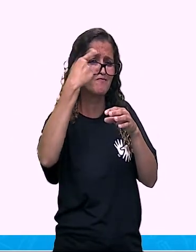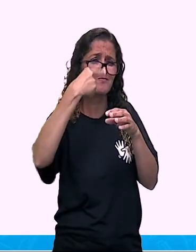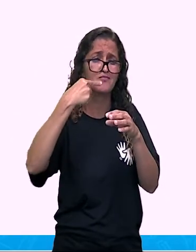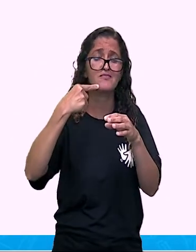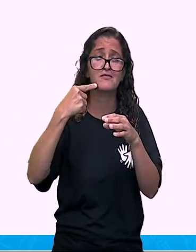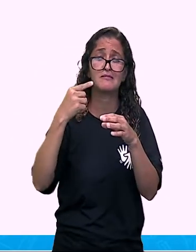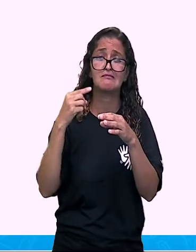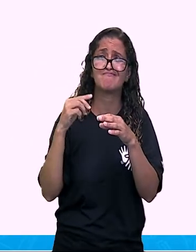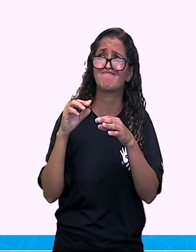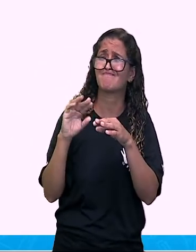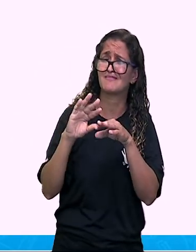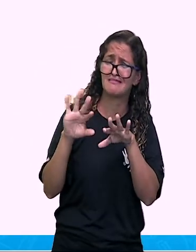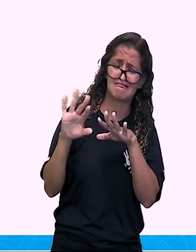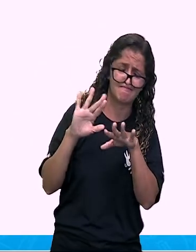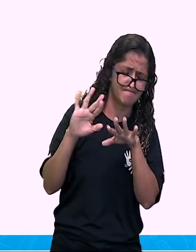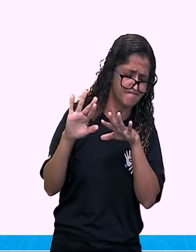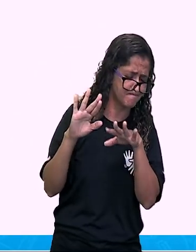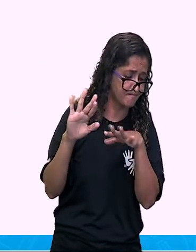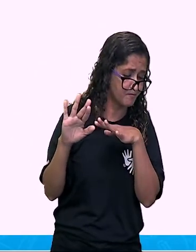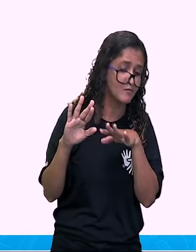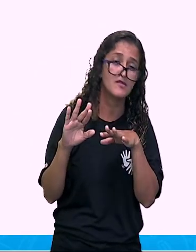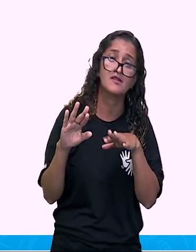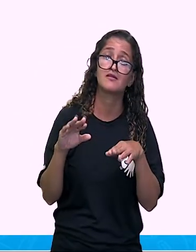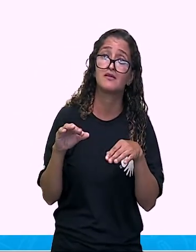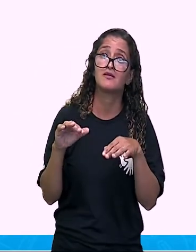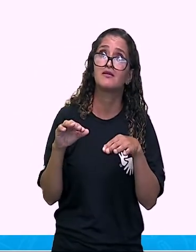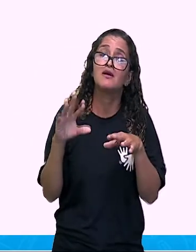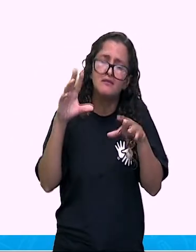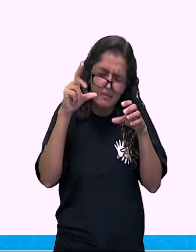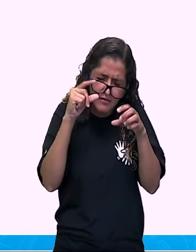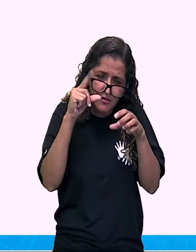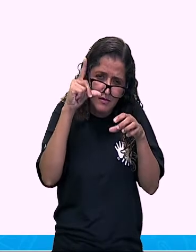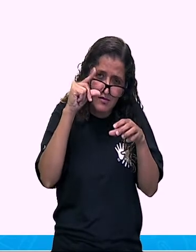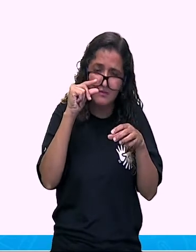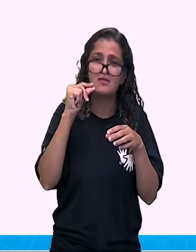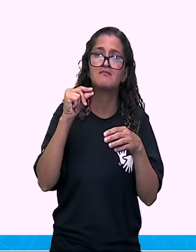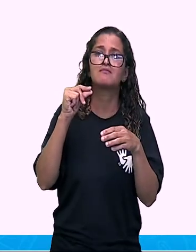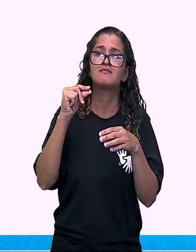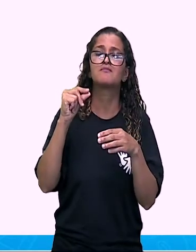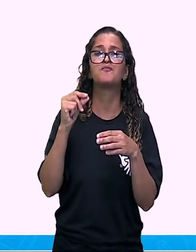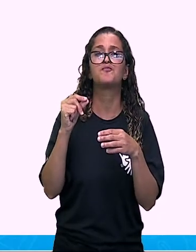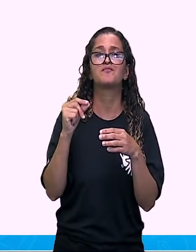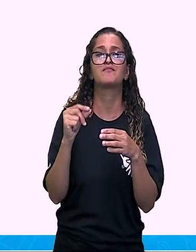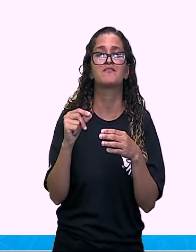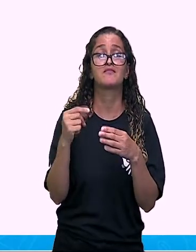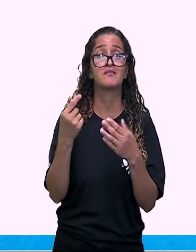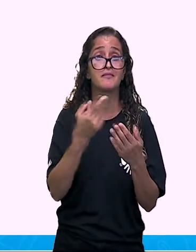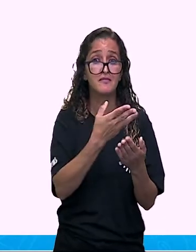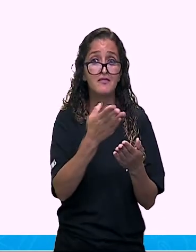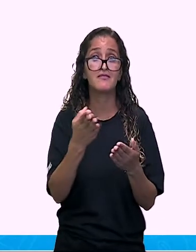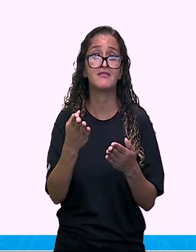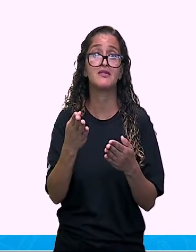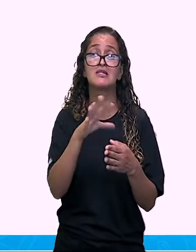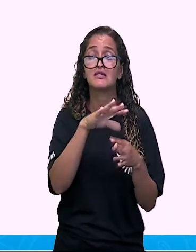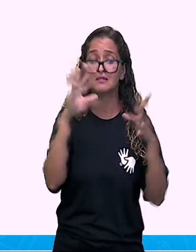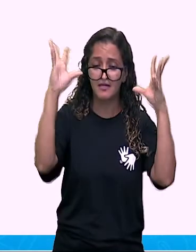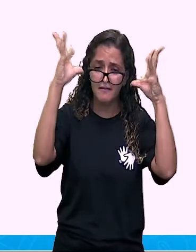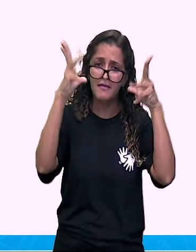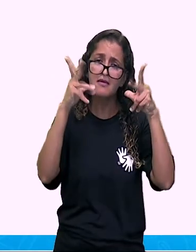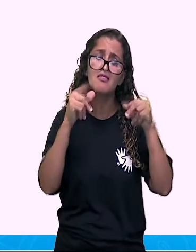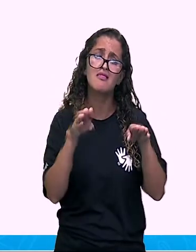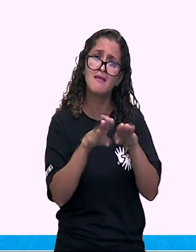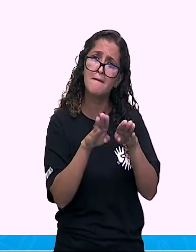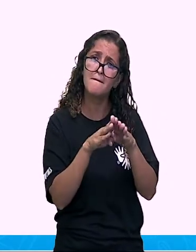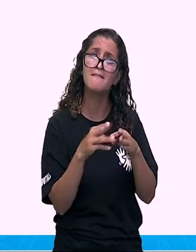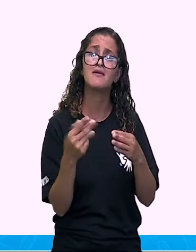isso vai te incomodar, isso vai gerar um estímulo pra que você feche os olhos. Tá? E não só você, mas os animais, os seres